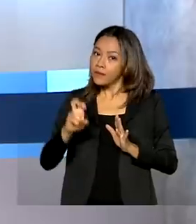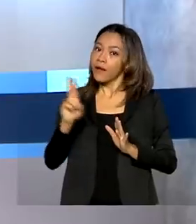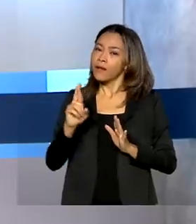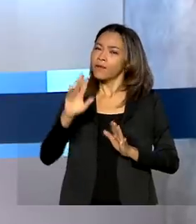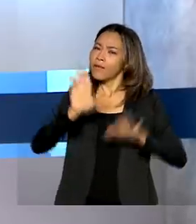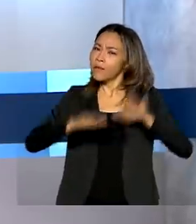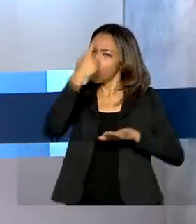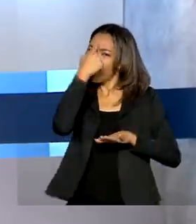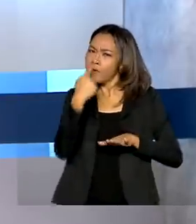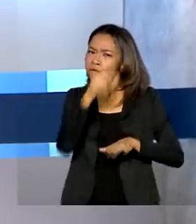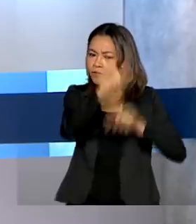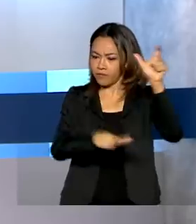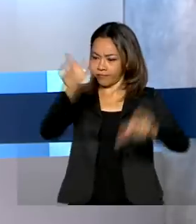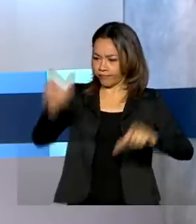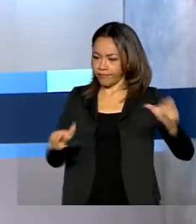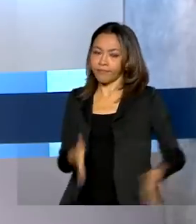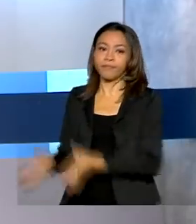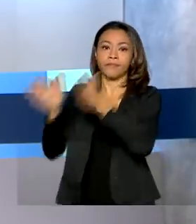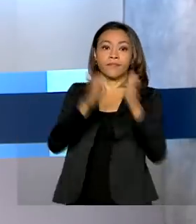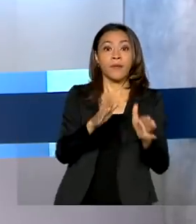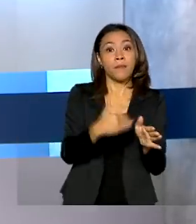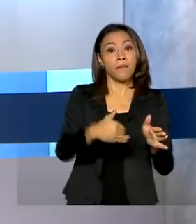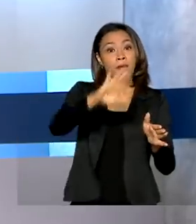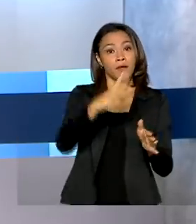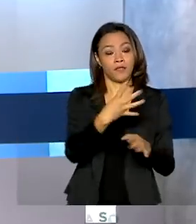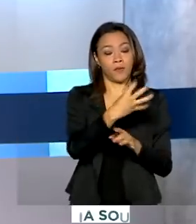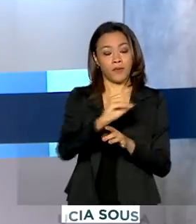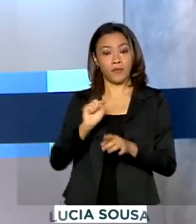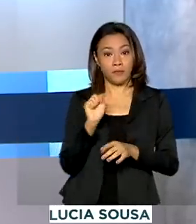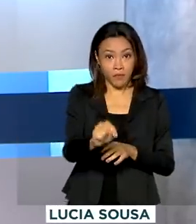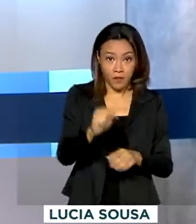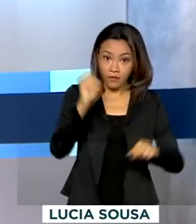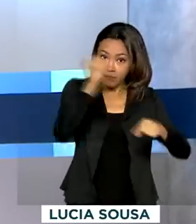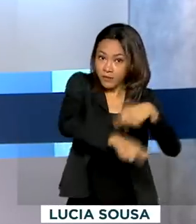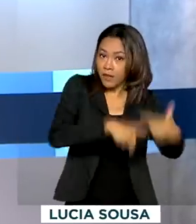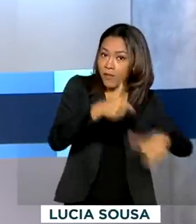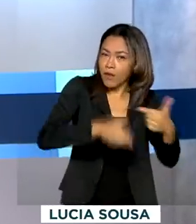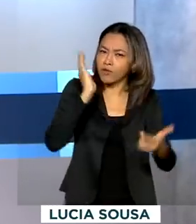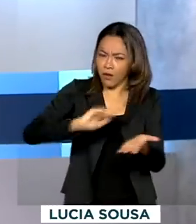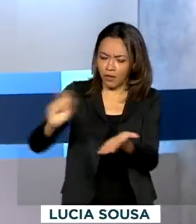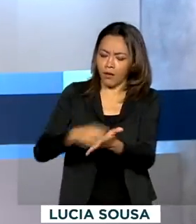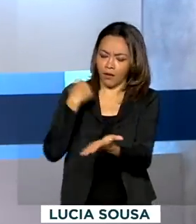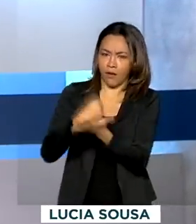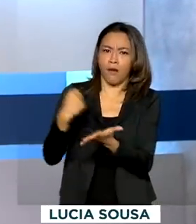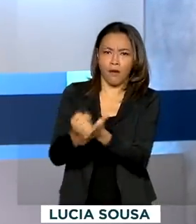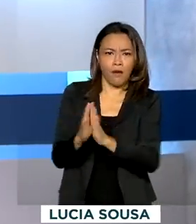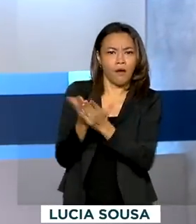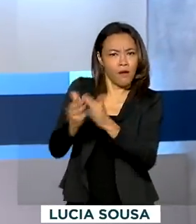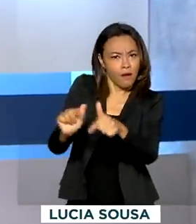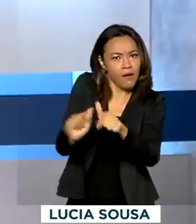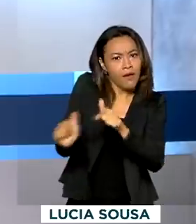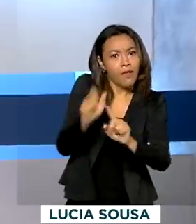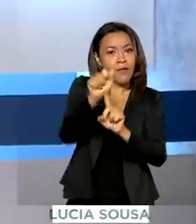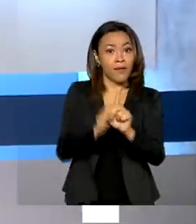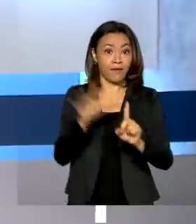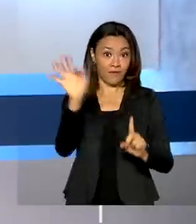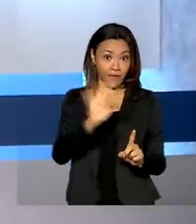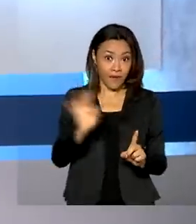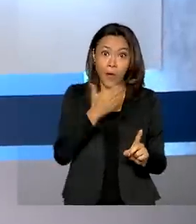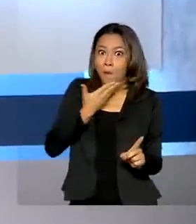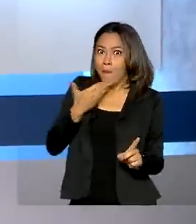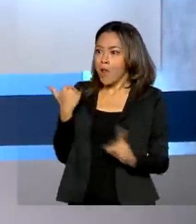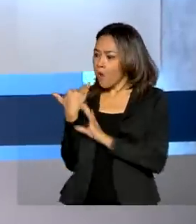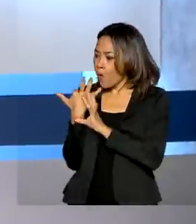Mais de 400 mil empregos com carteira assinada foram abertos no Brasil em fevereiro. É o melhor resultado para o mês em